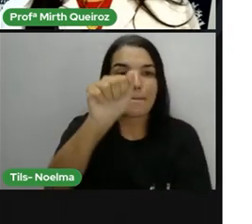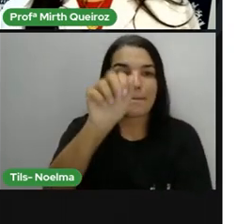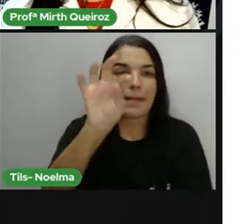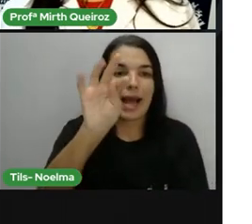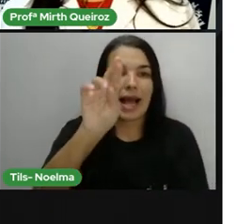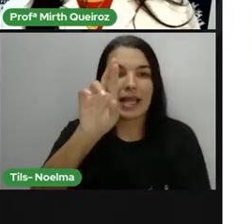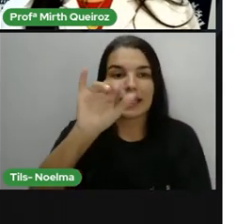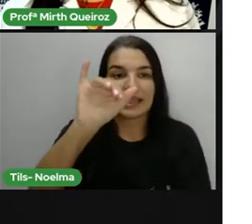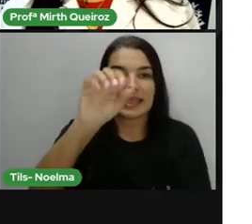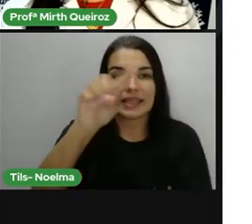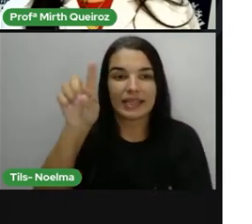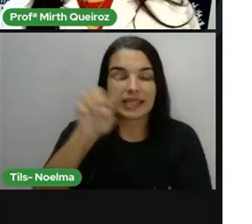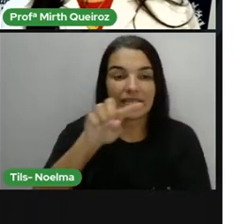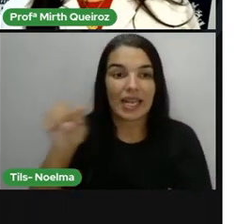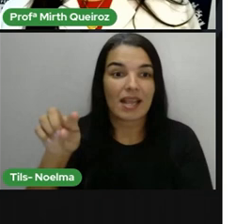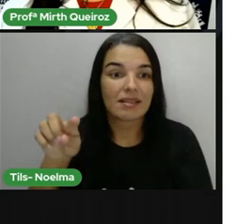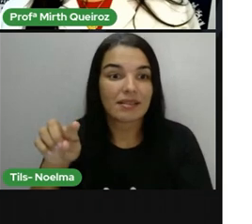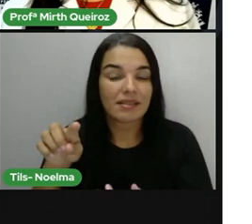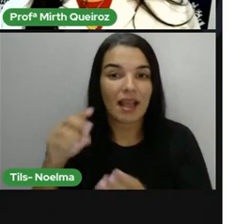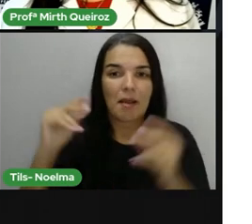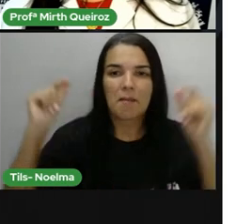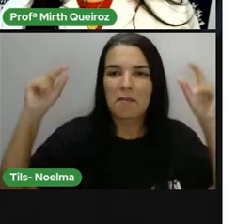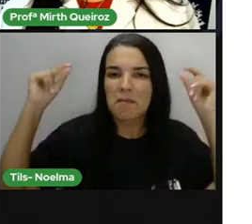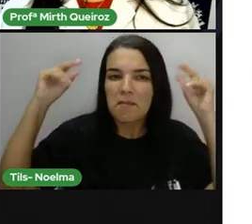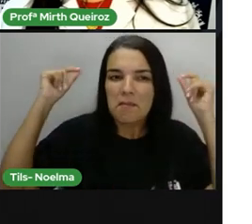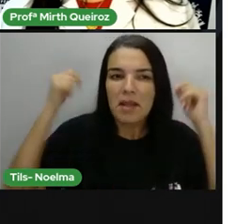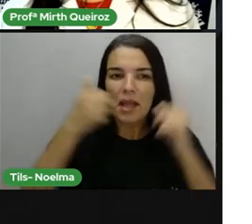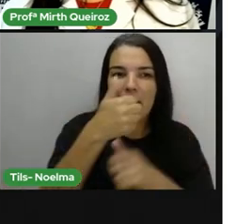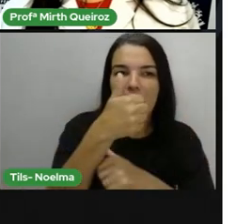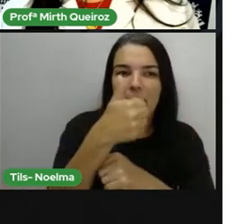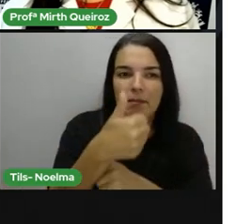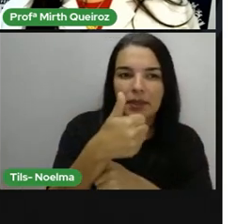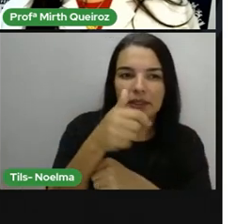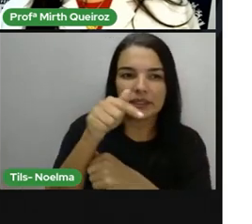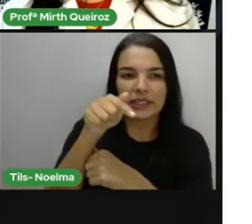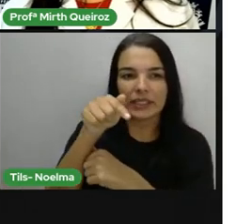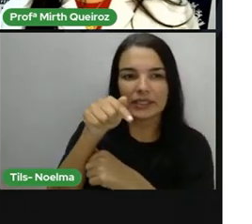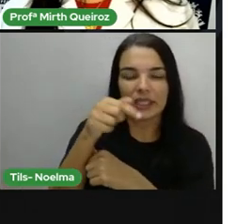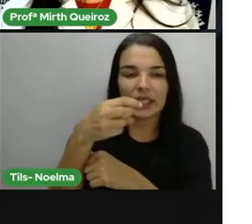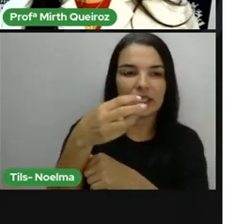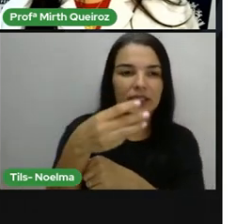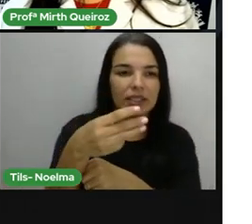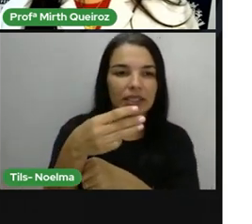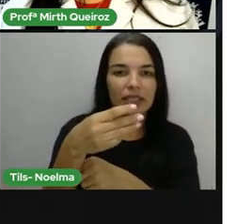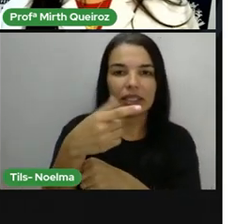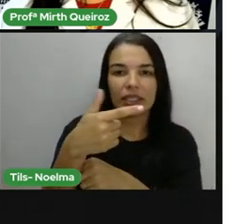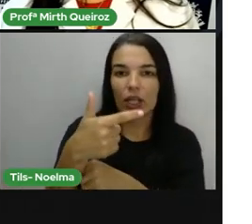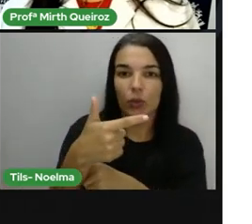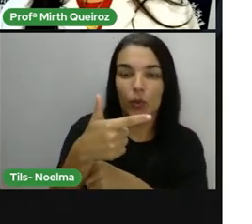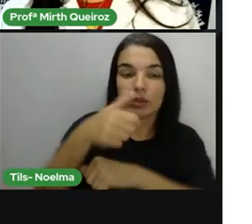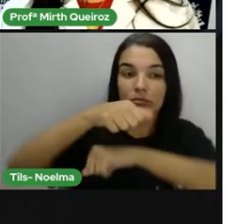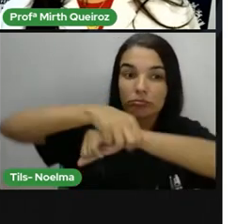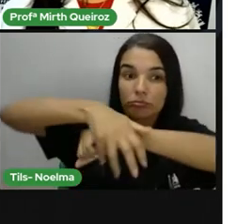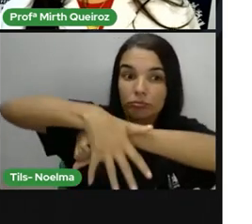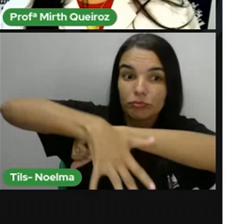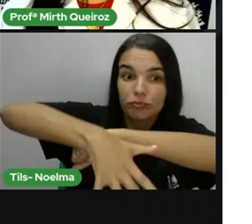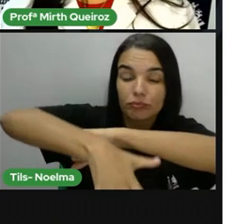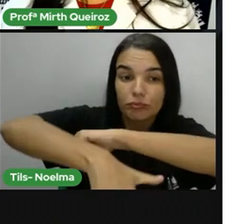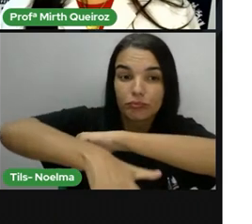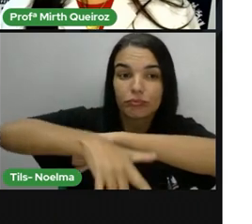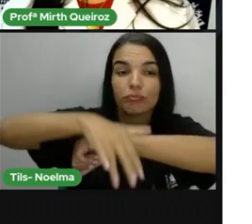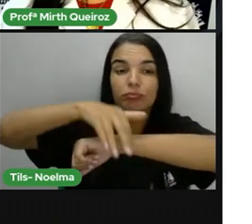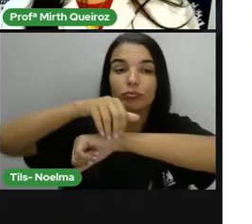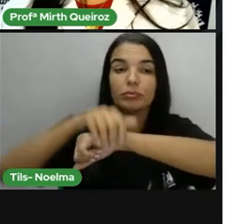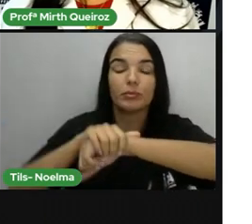1732, no cartório da Vila de Nossa Senhora do Rosário, do Porto de Cachoeira, o tenente